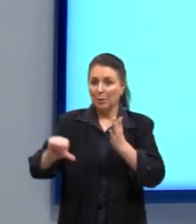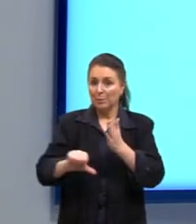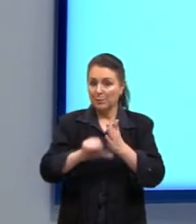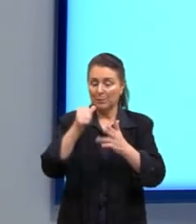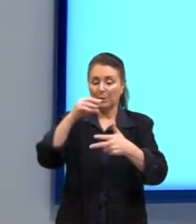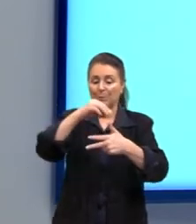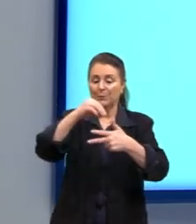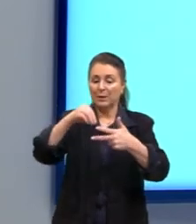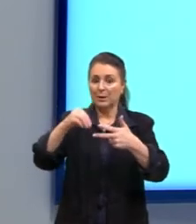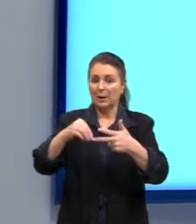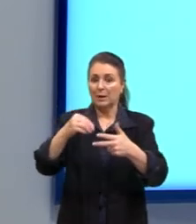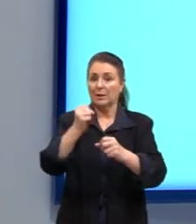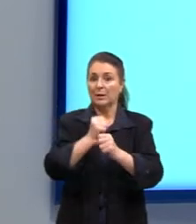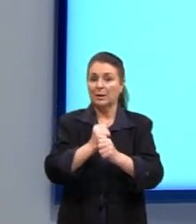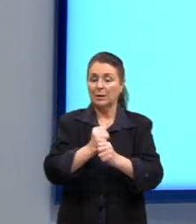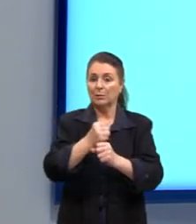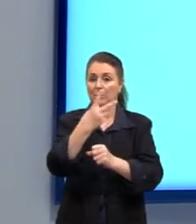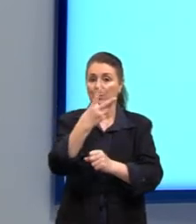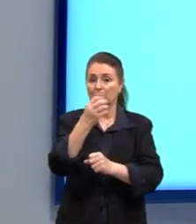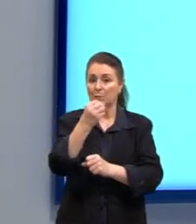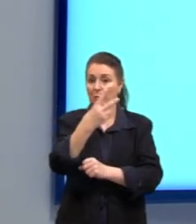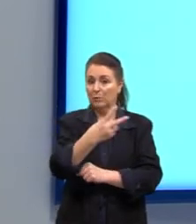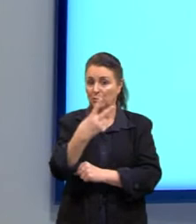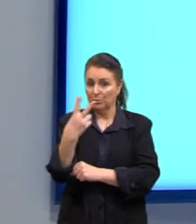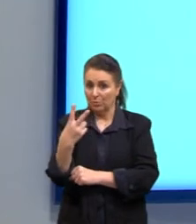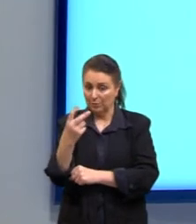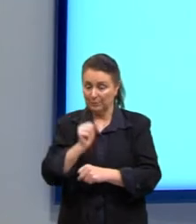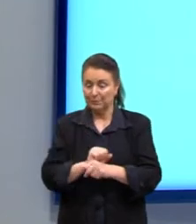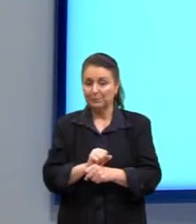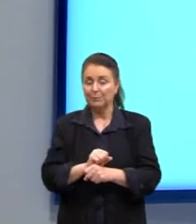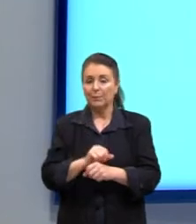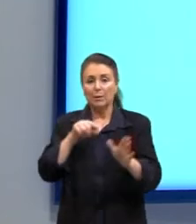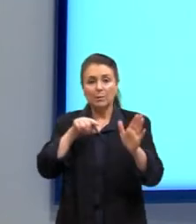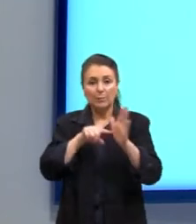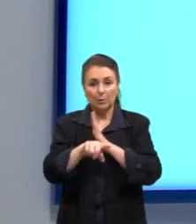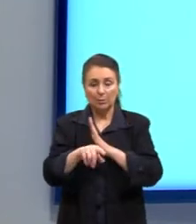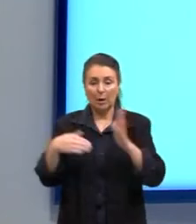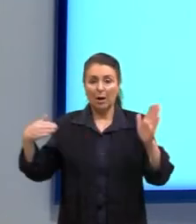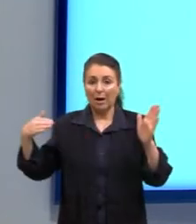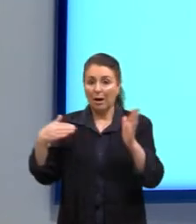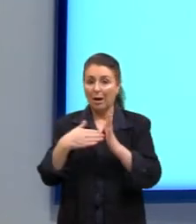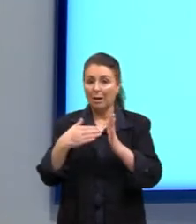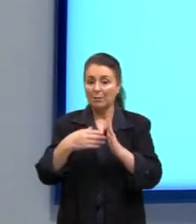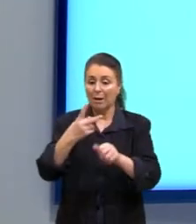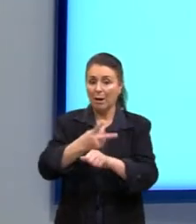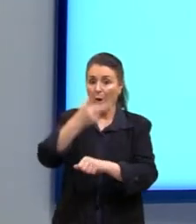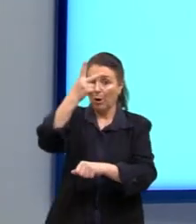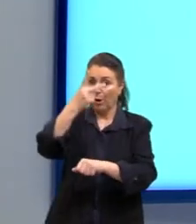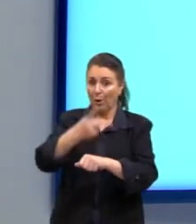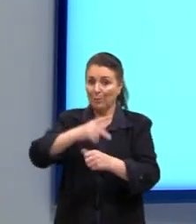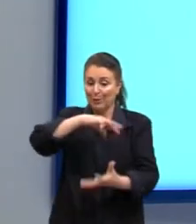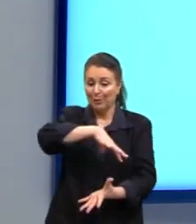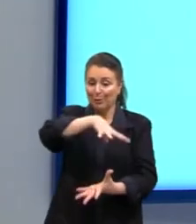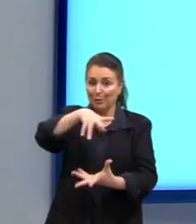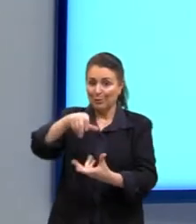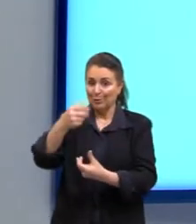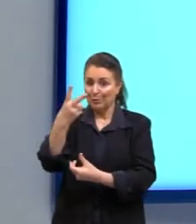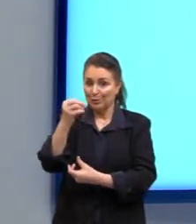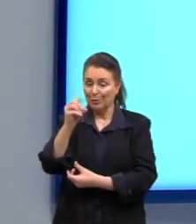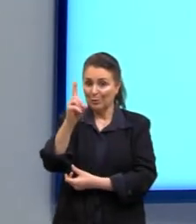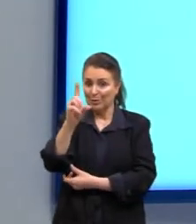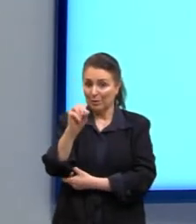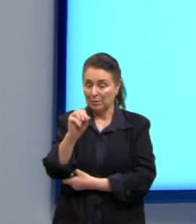de 2022, e diz o seguinte. Até a Copa de 2010, apenas sete